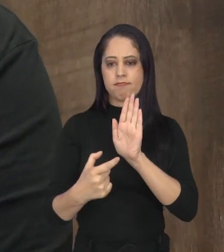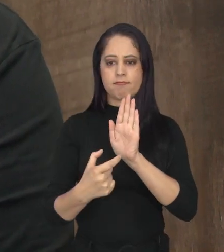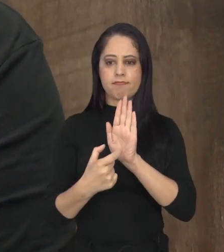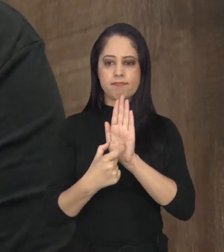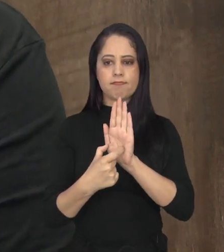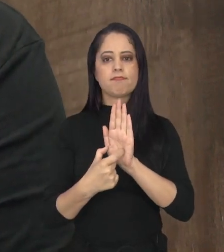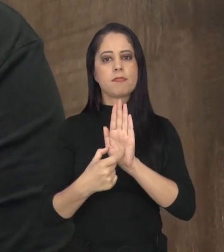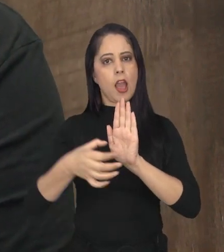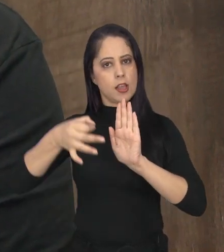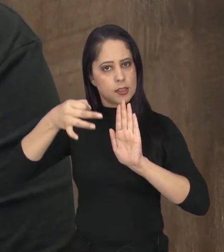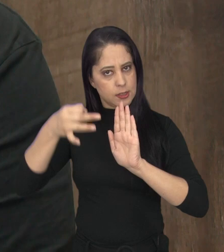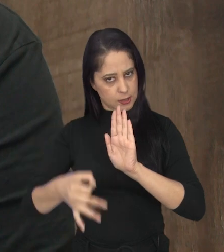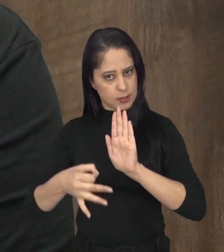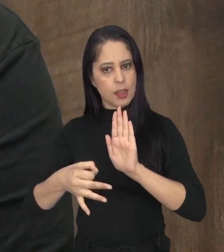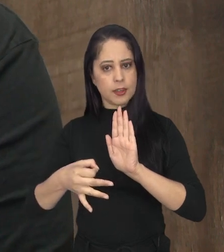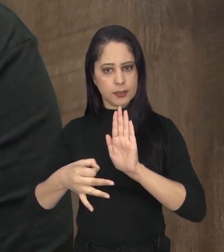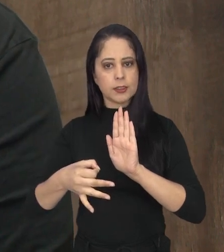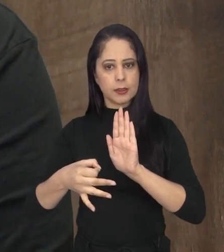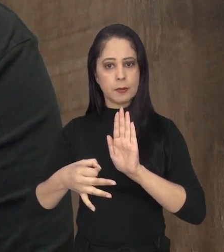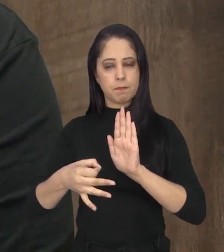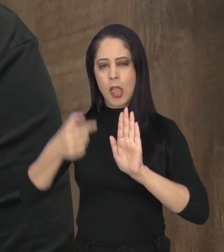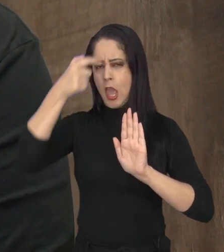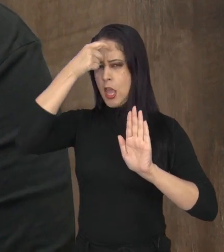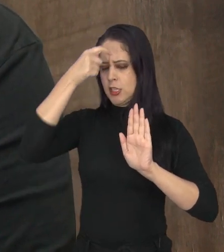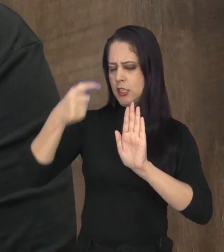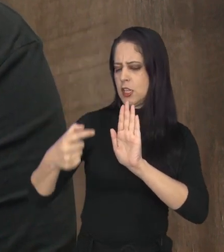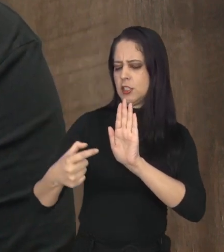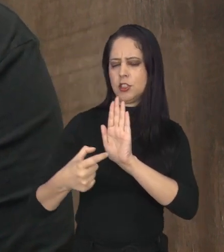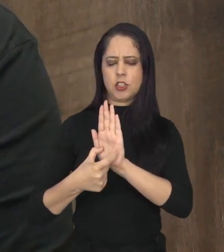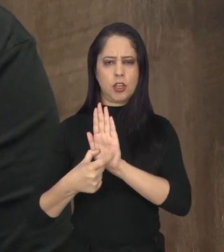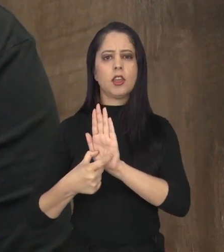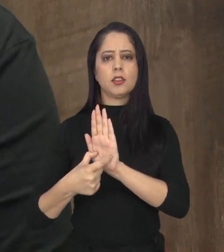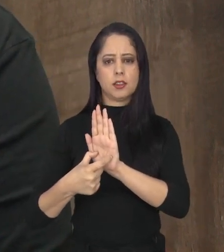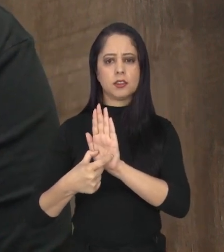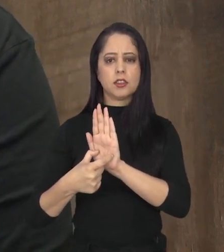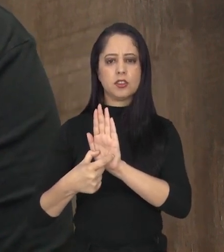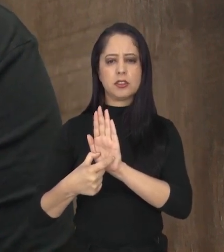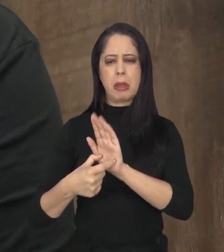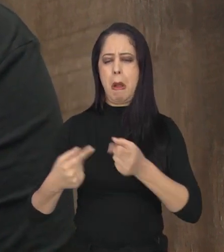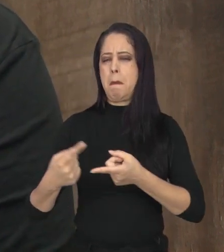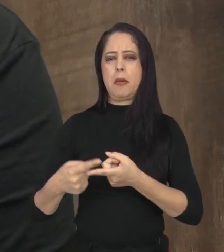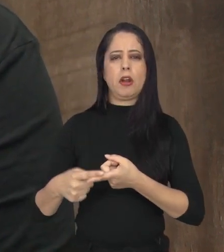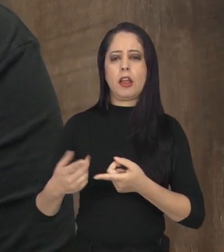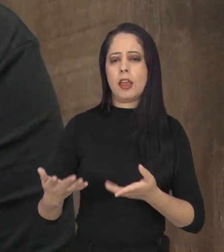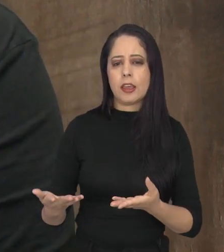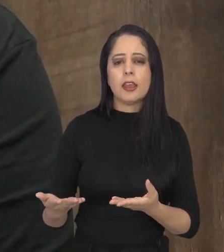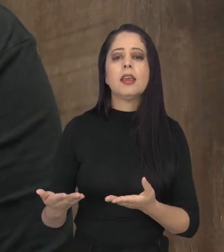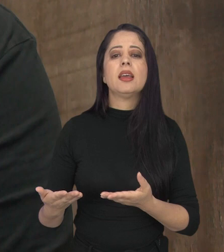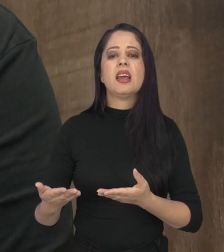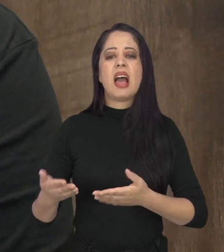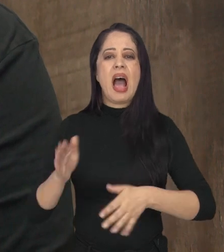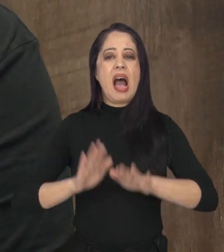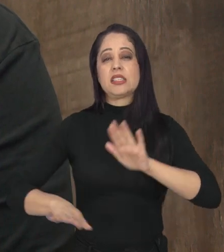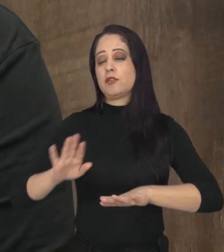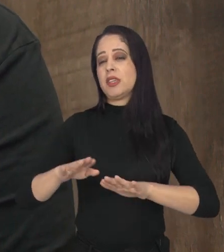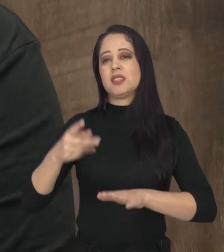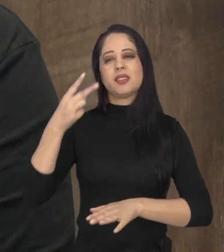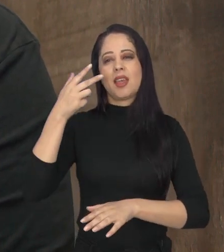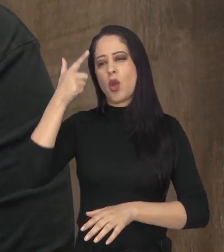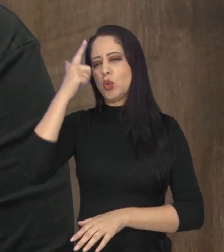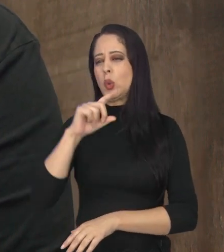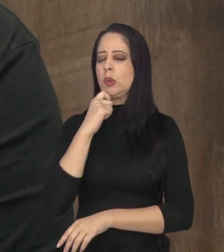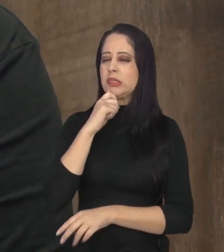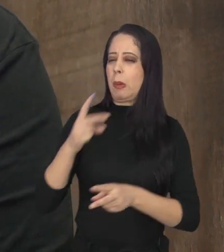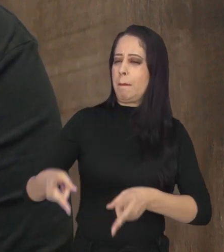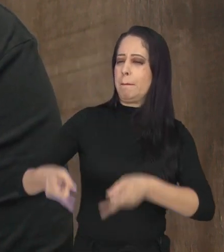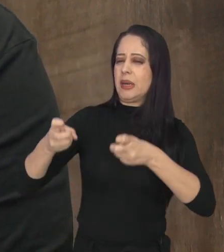esse termo agora super que está em alta, inteligência artificial, que muitas vezes a gente não consegue